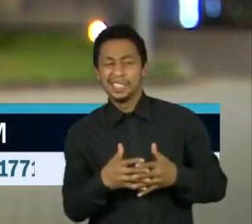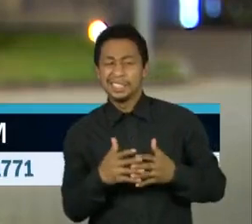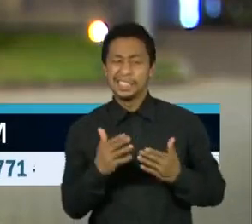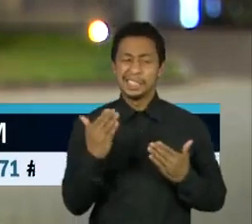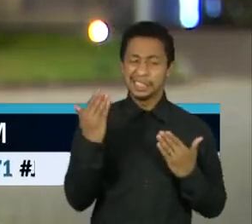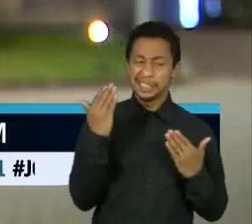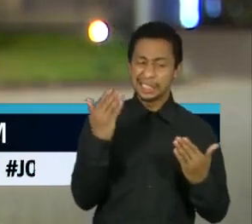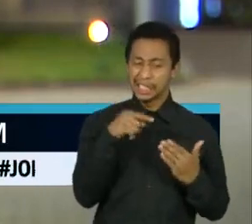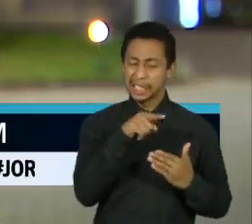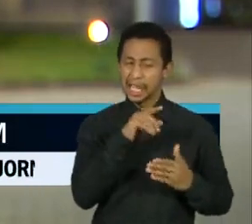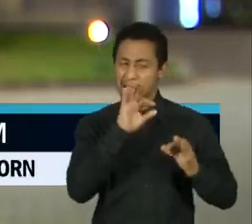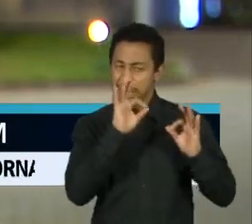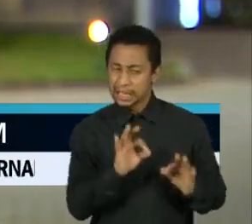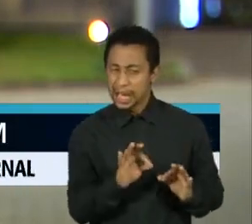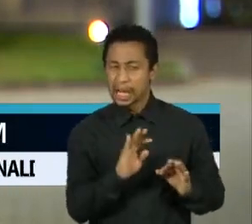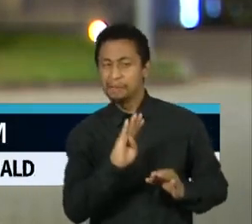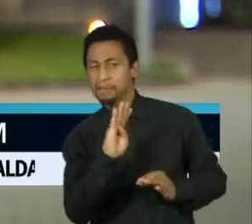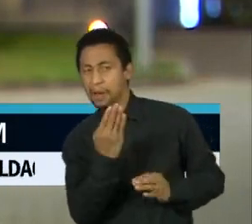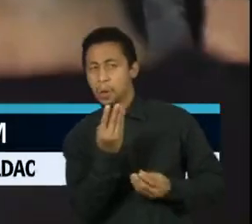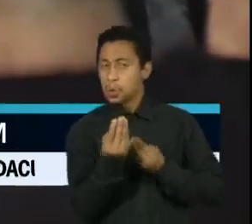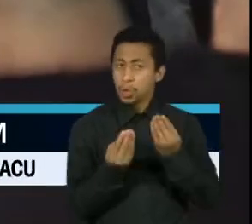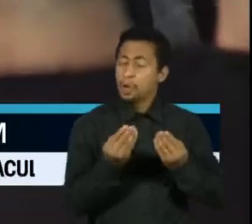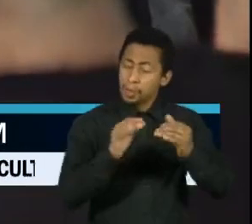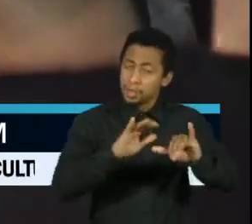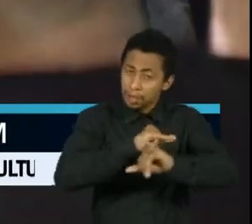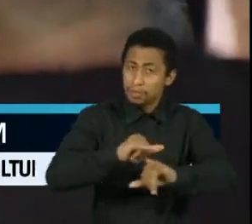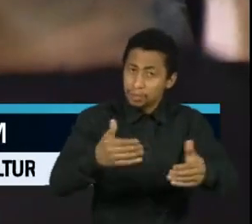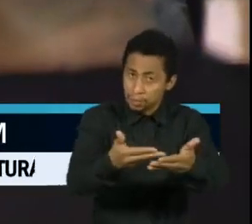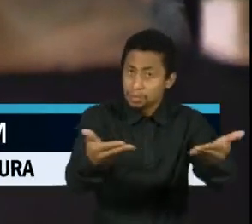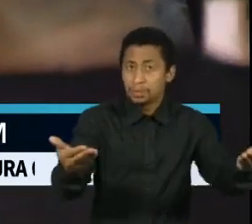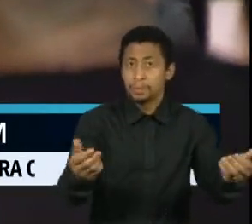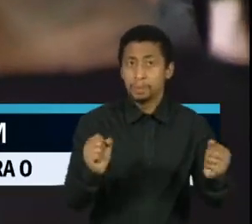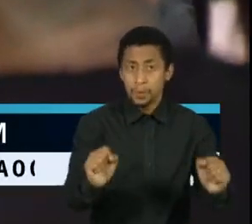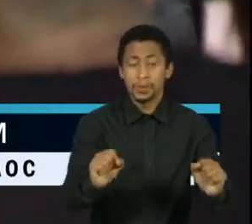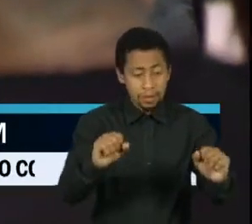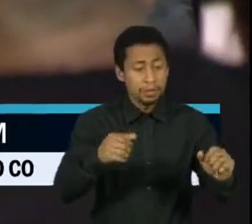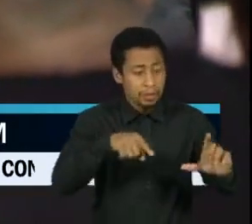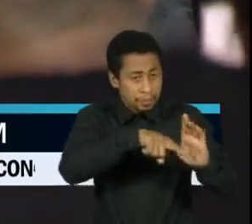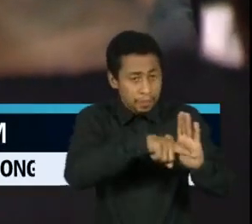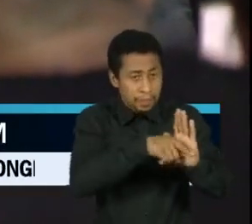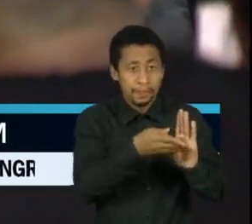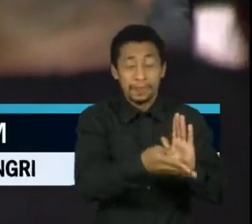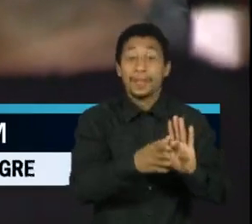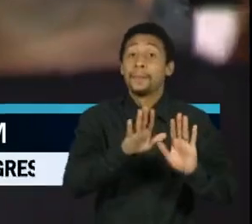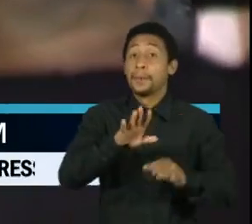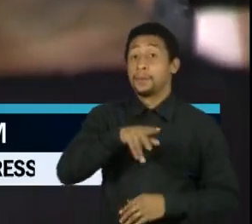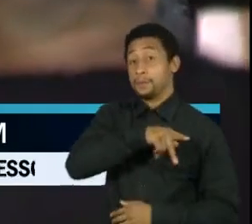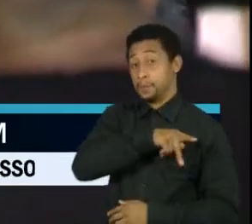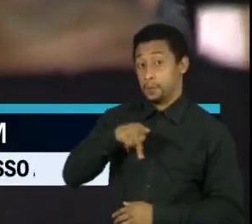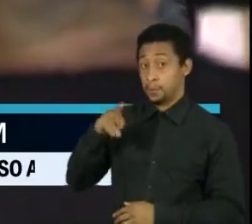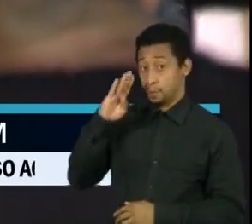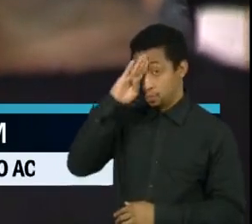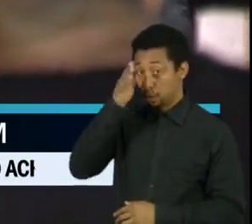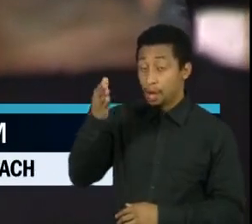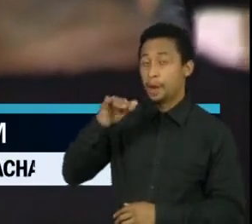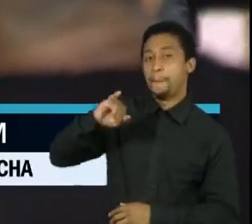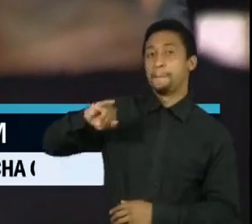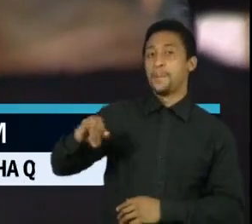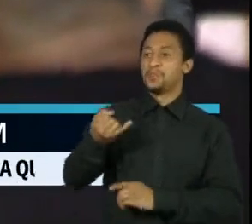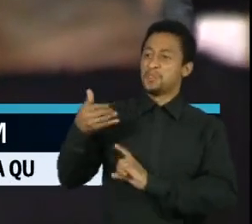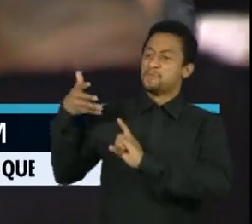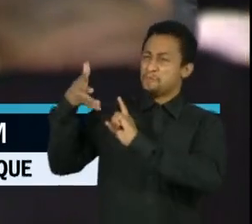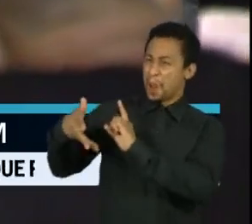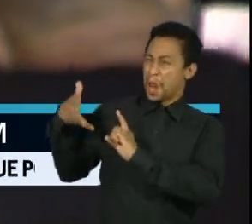a lisura do processo eleitoral brasileiro. E a gente percebe que, no fundo, o presidente usou isso para